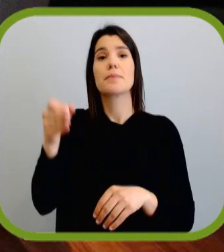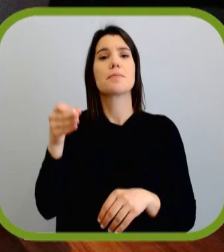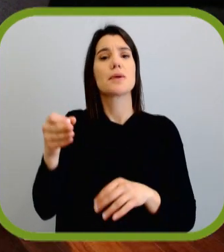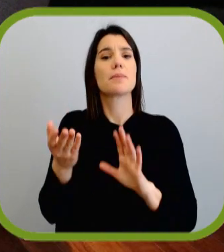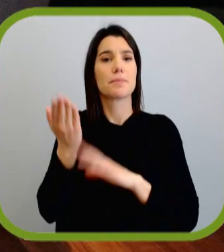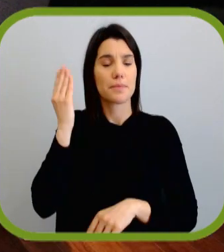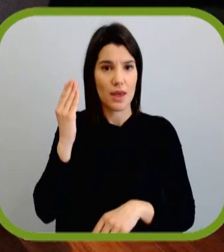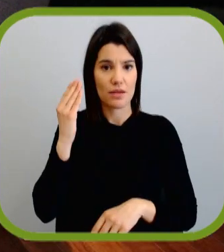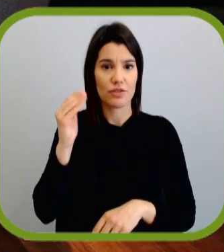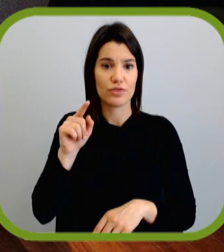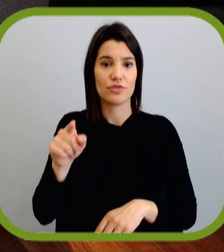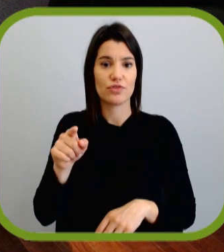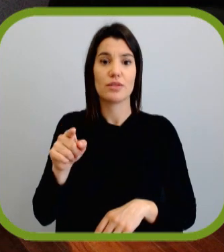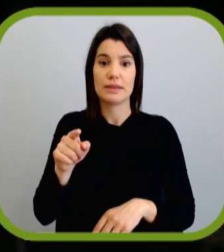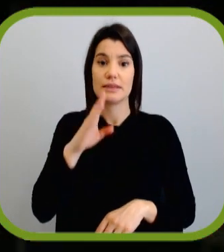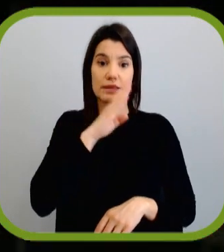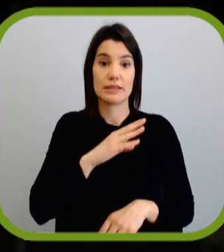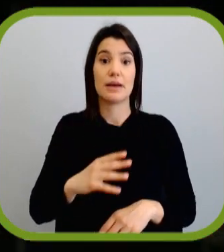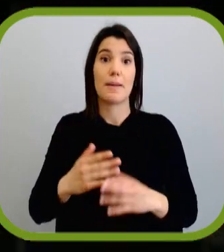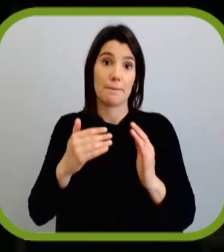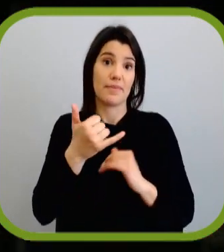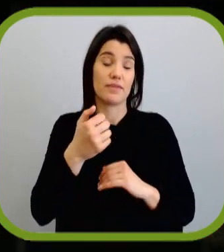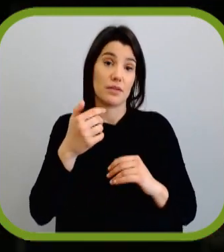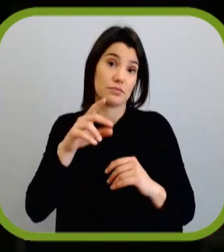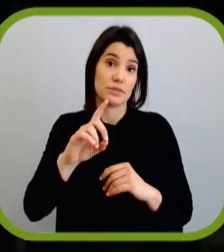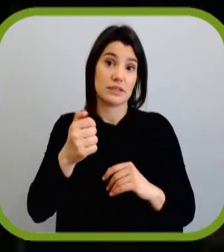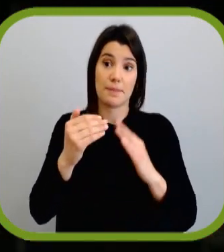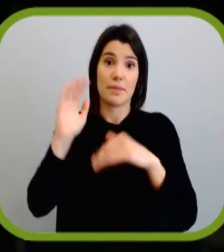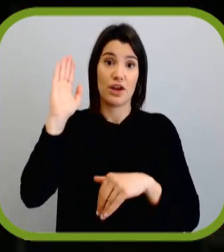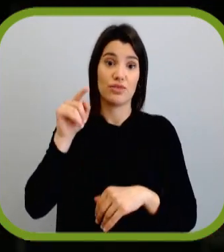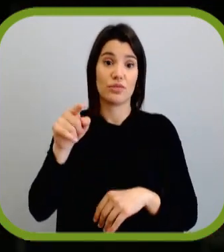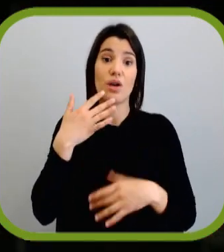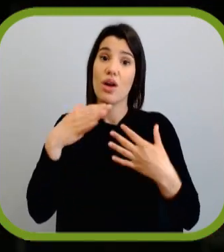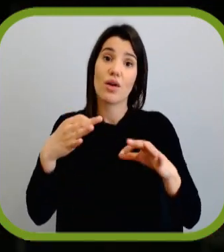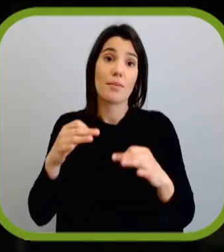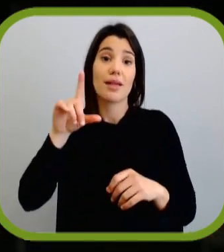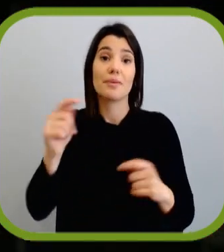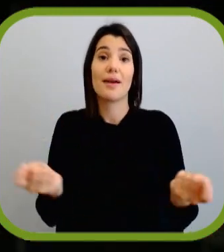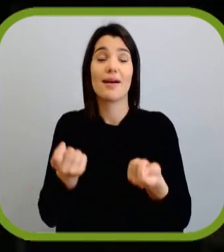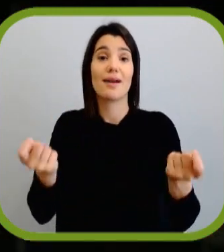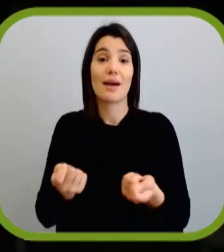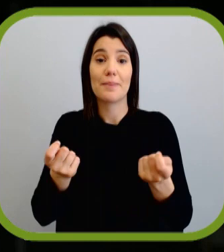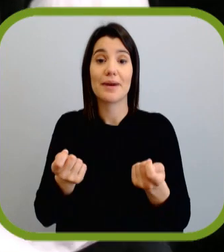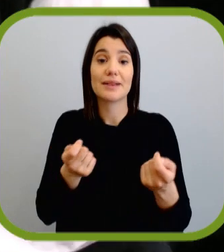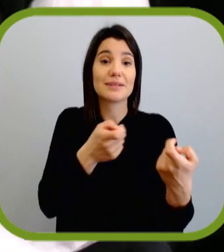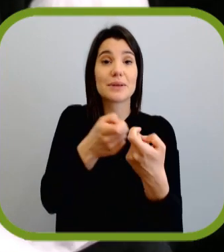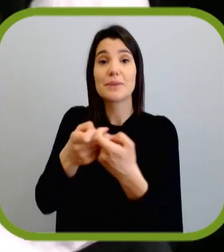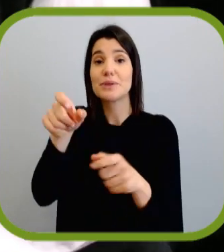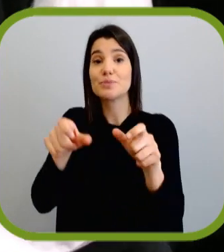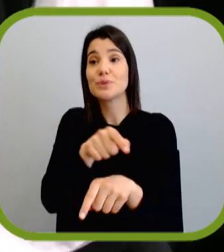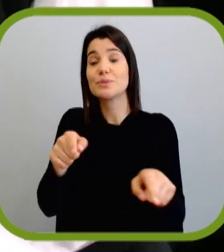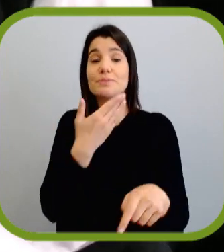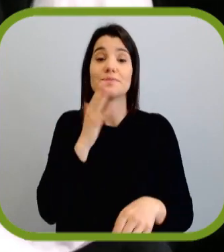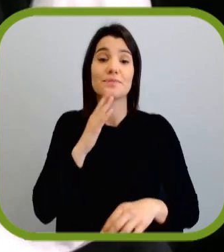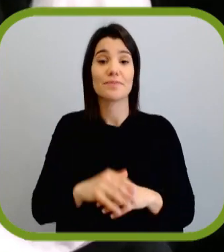comparecem, onde há a menor taxa de abstenção, são aqueles que têm mais de 65 anos. E, portanto, é natural que as campanhas também se procurem os